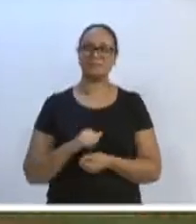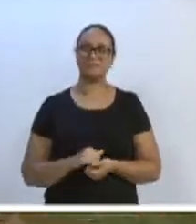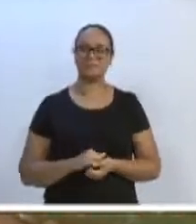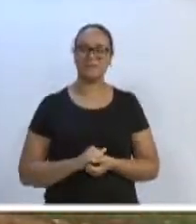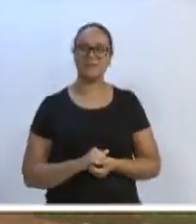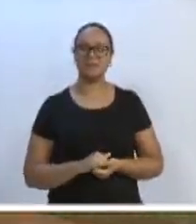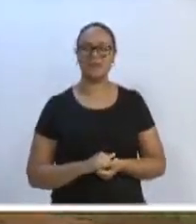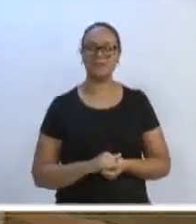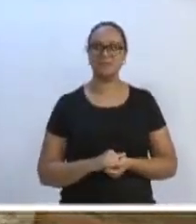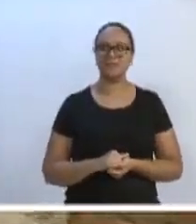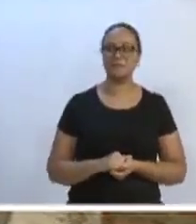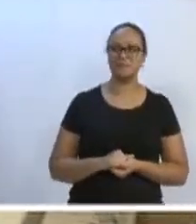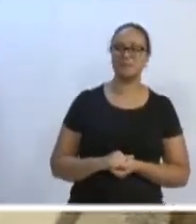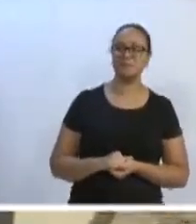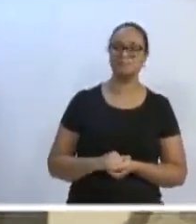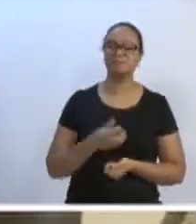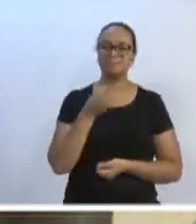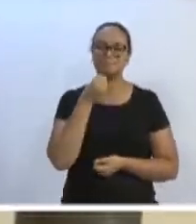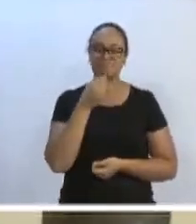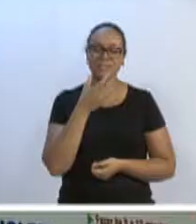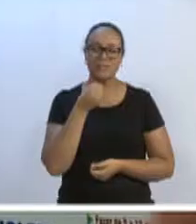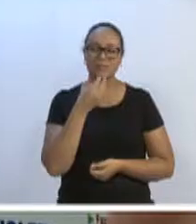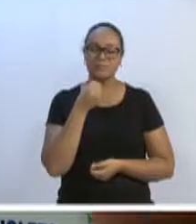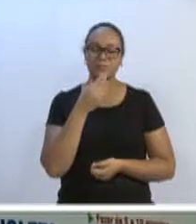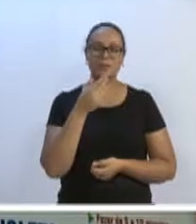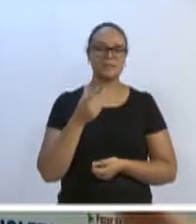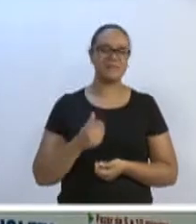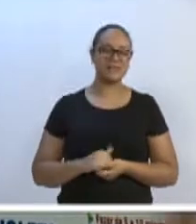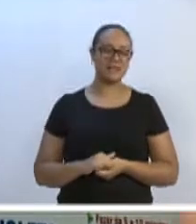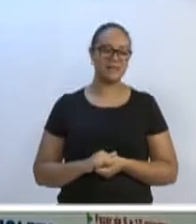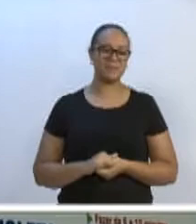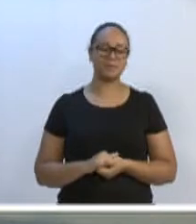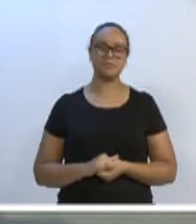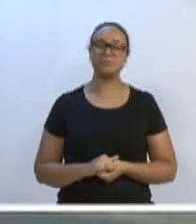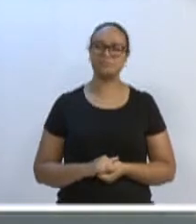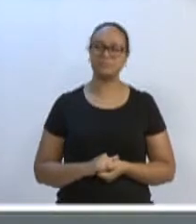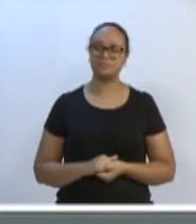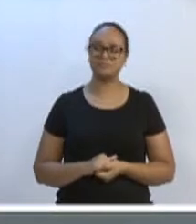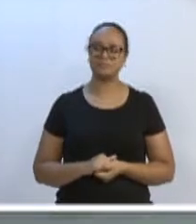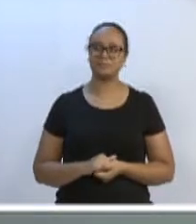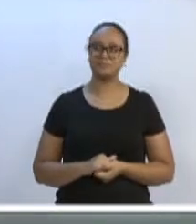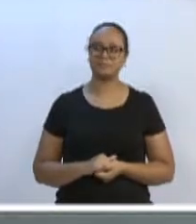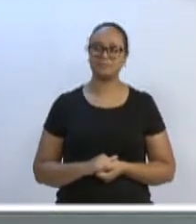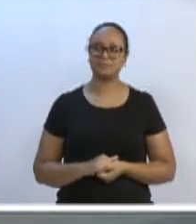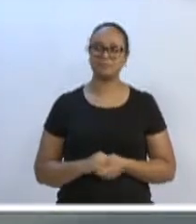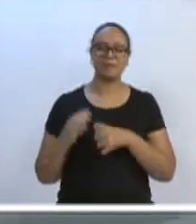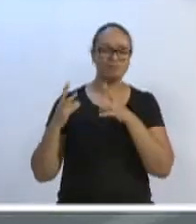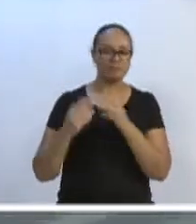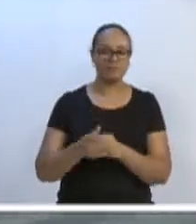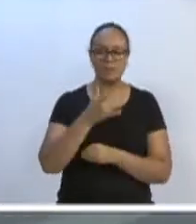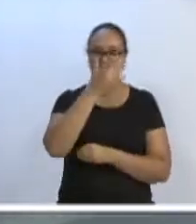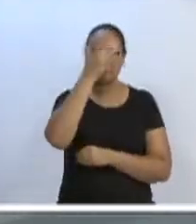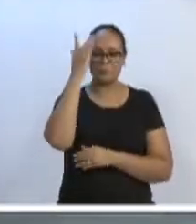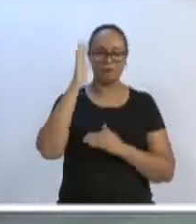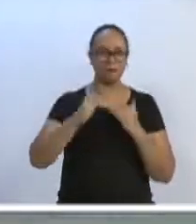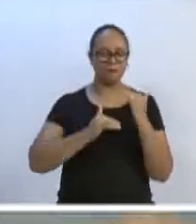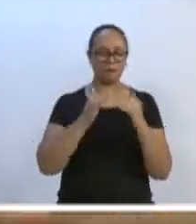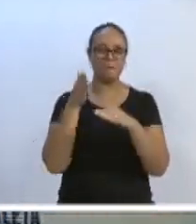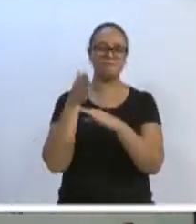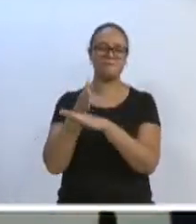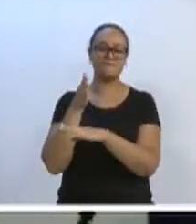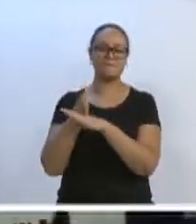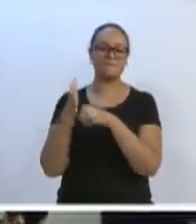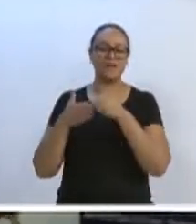podido conseguir essa academia junto à iniciativa privada. Queria agradecer muito a todas as pessoas lá da comunidade que colaboraram,